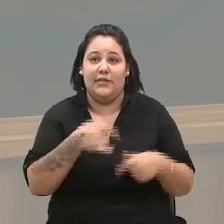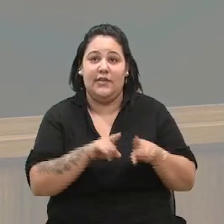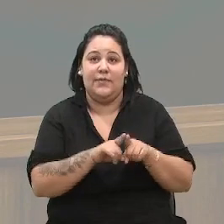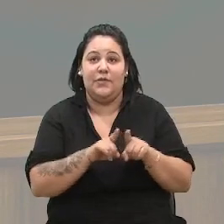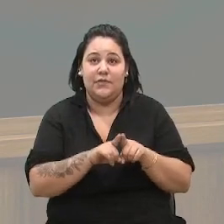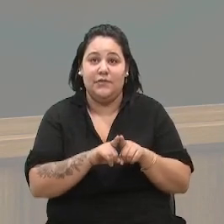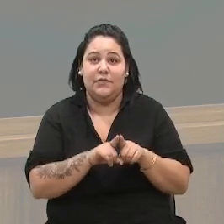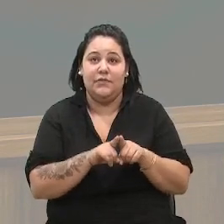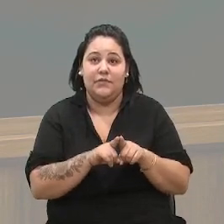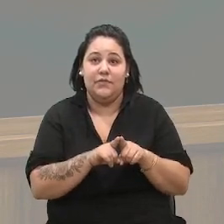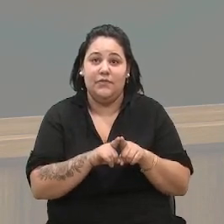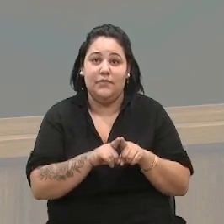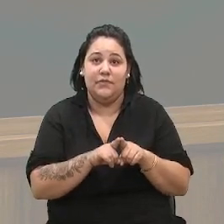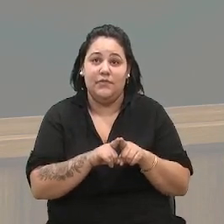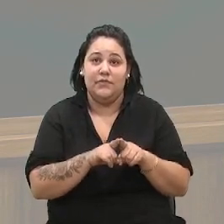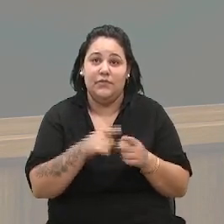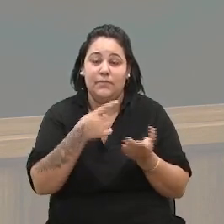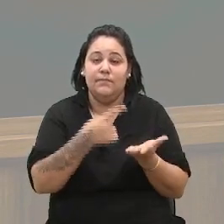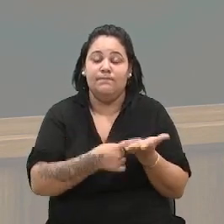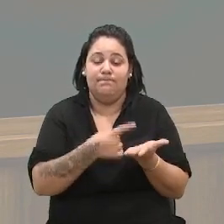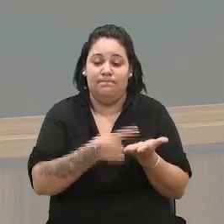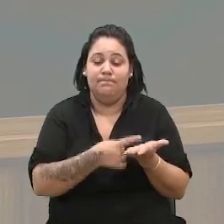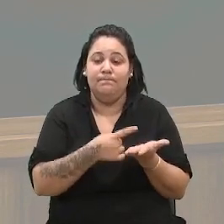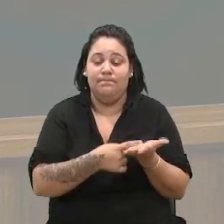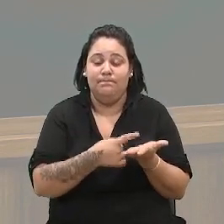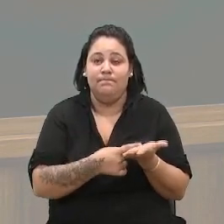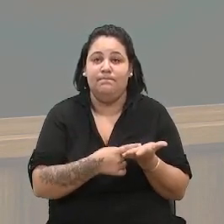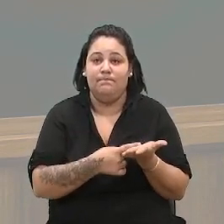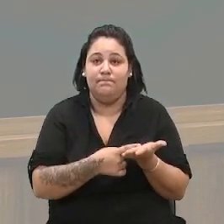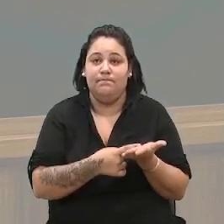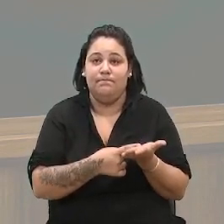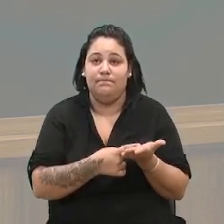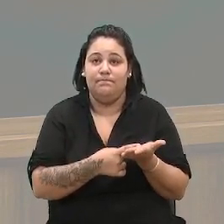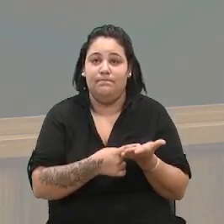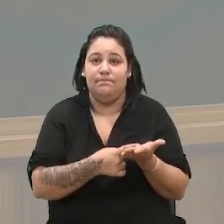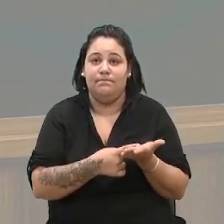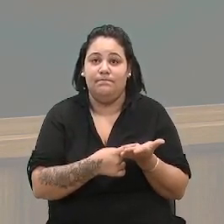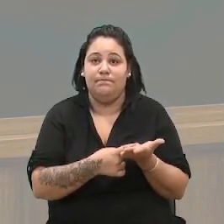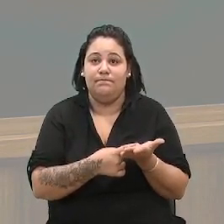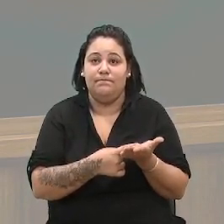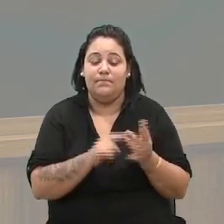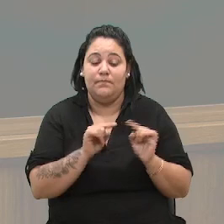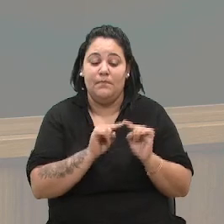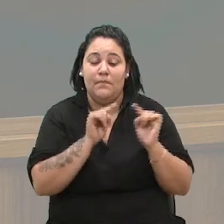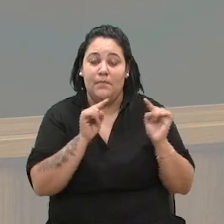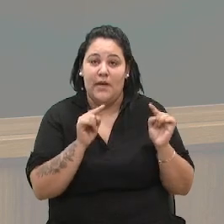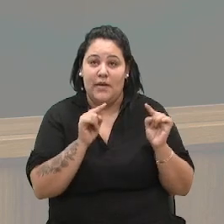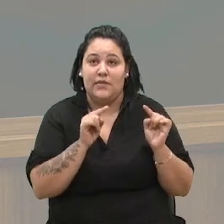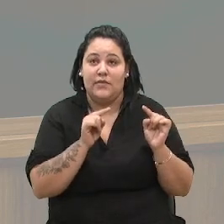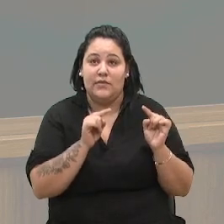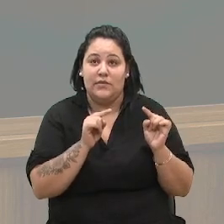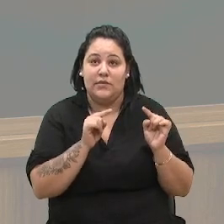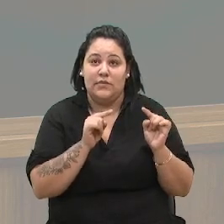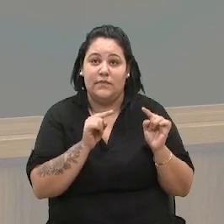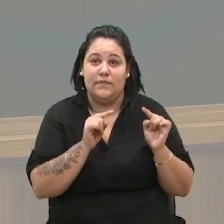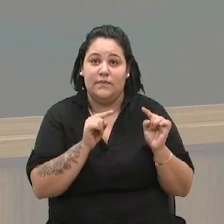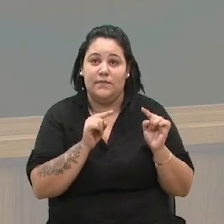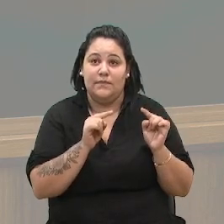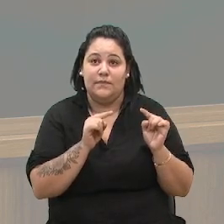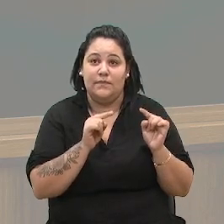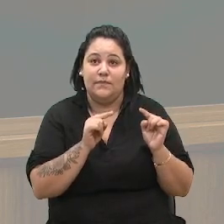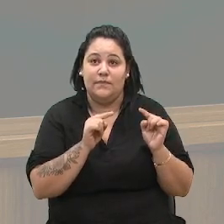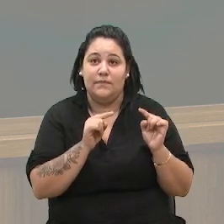já tinha marcado, já tinha desmarcado essa atividade, amanhã não tenho como ir, mas vou lhe comunicar,